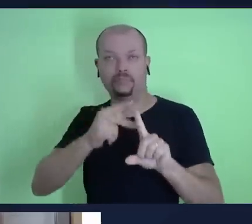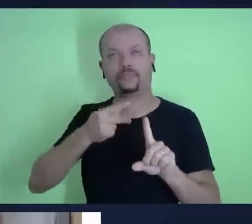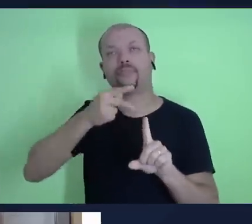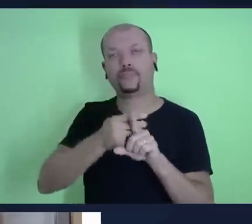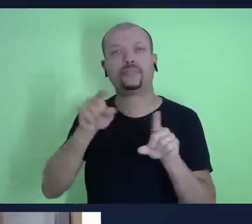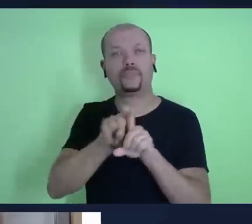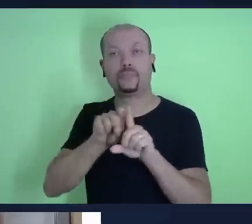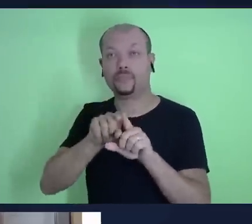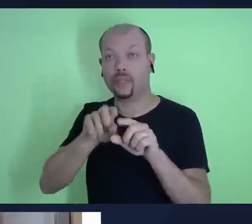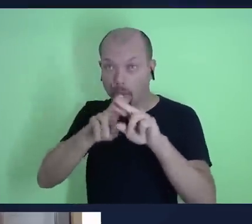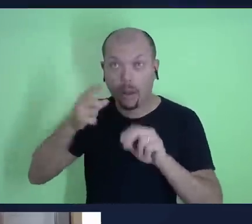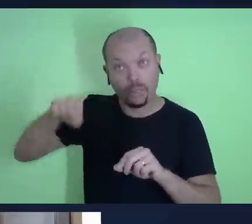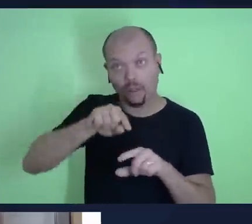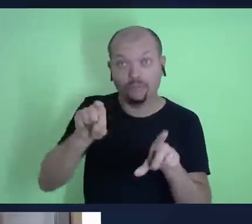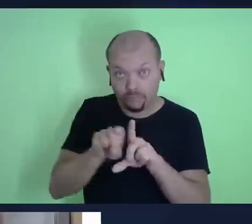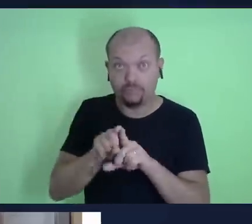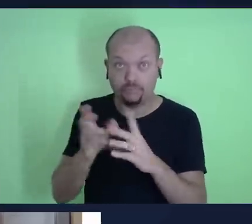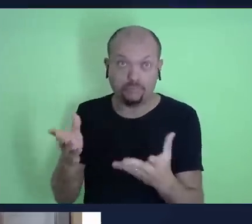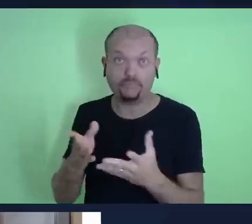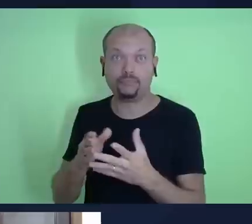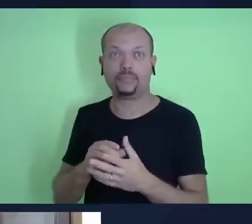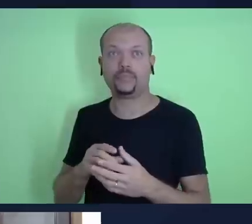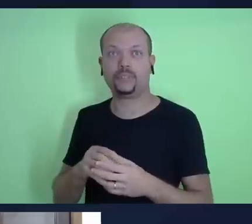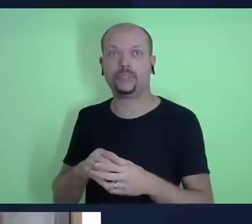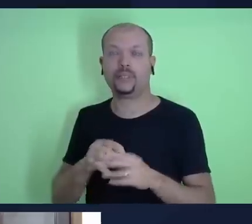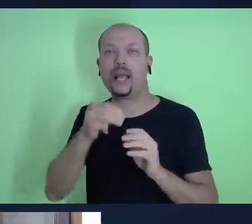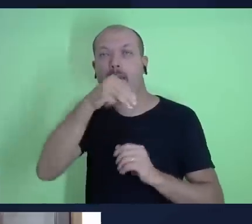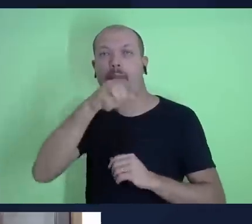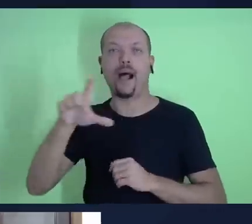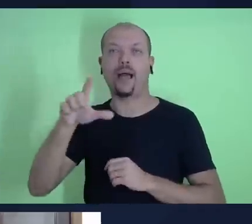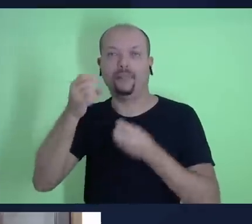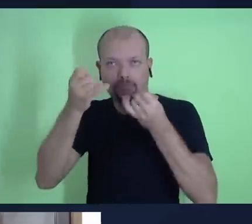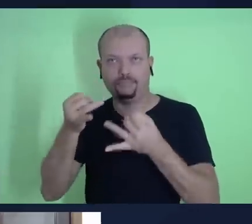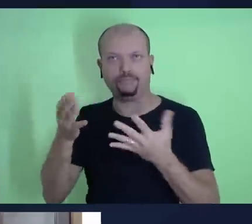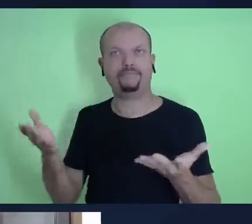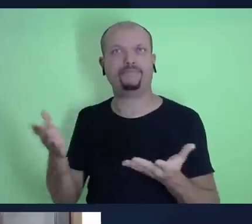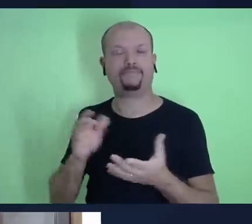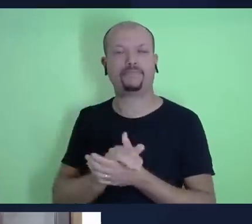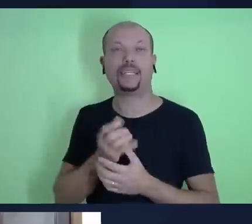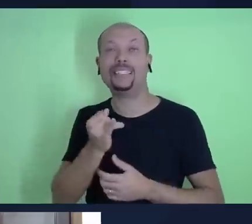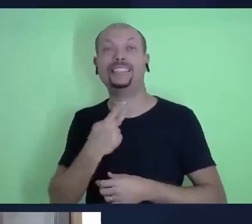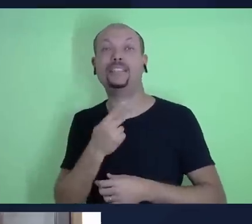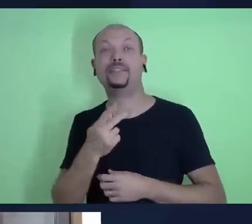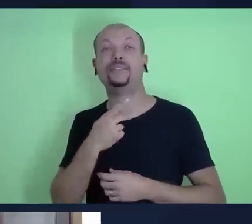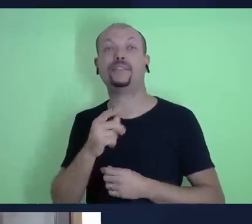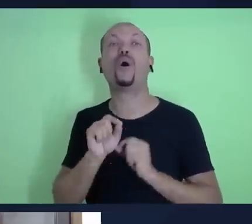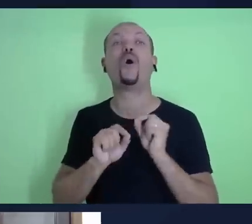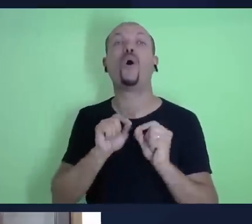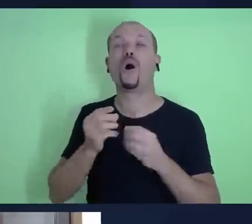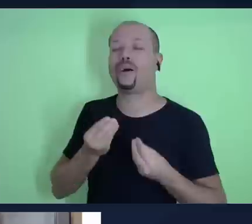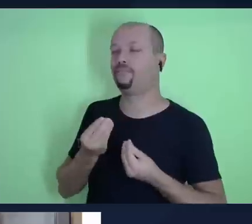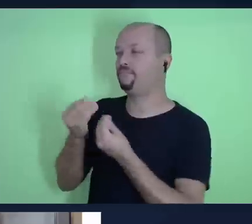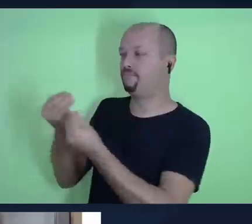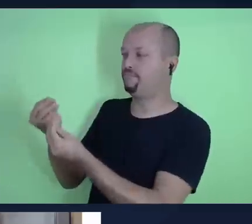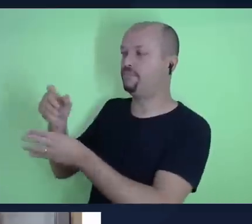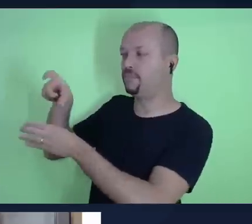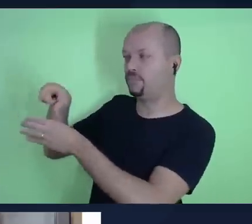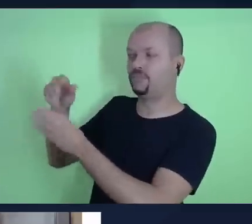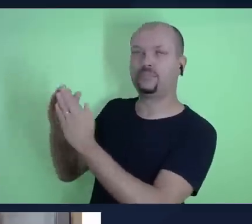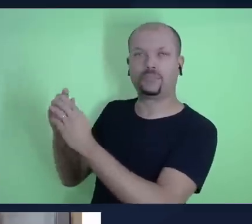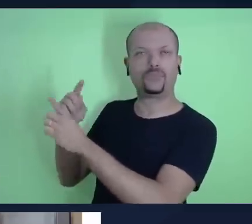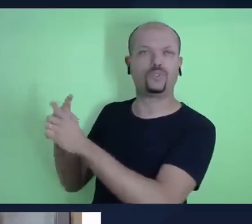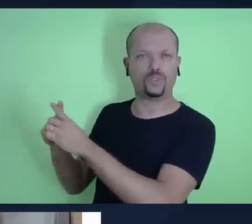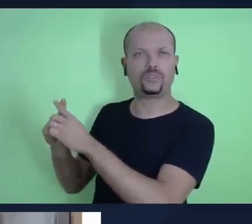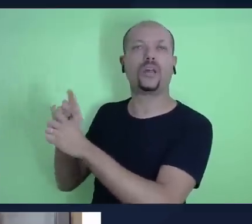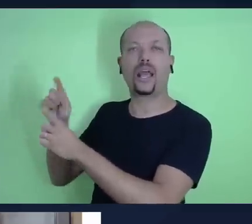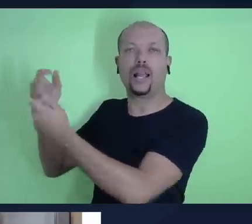nós também as bênçãos quando a gente está no texto de Malaquias, que se a gente entrega os dízimos na casa do tesouro, ele